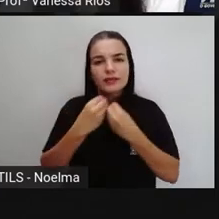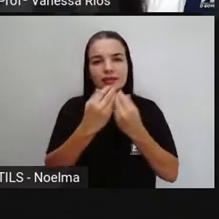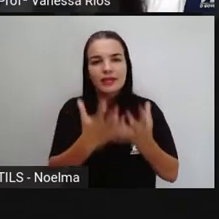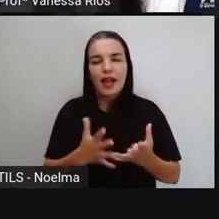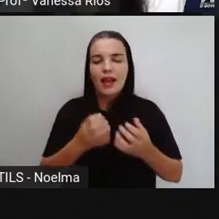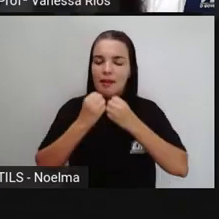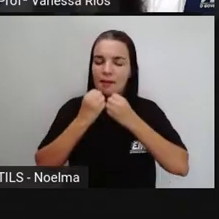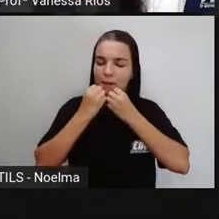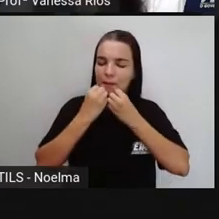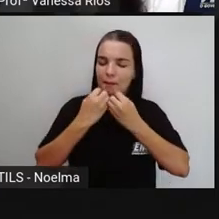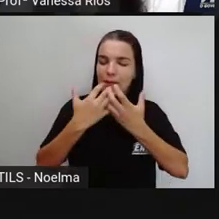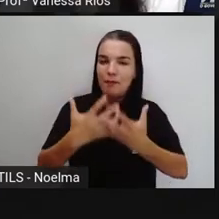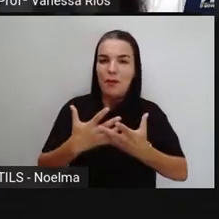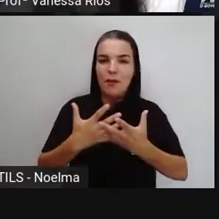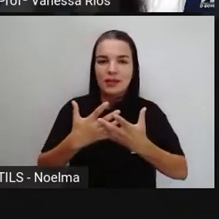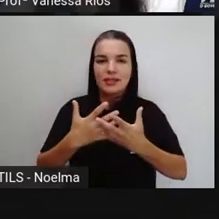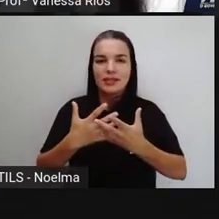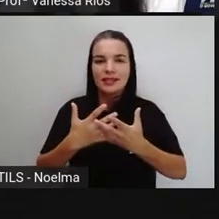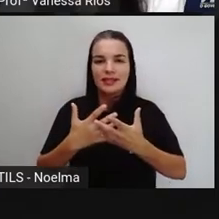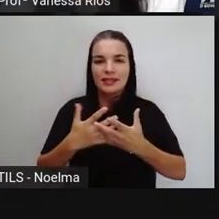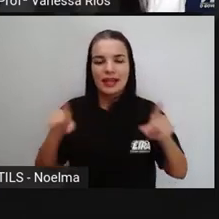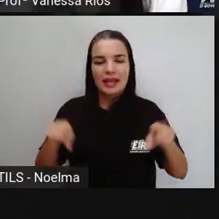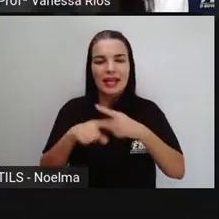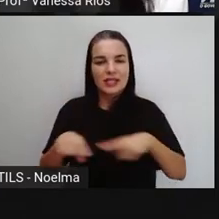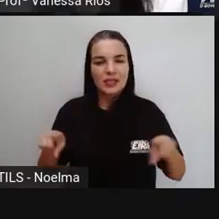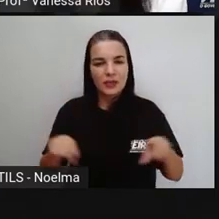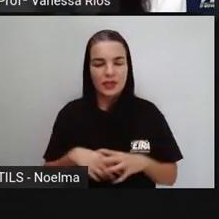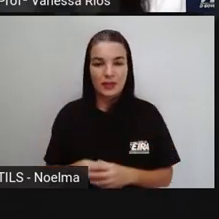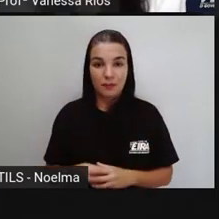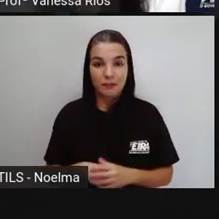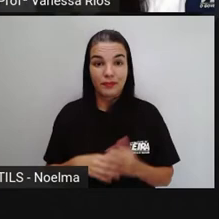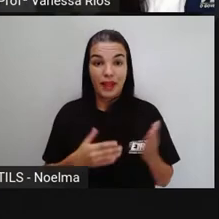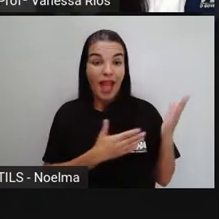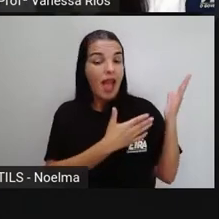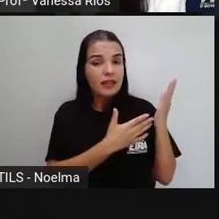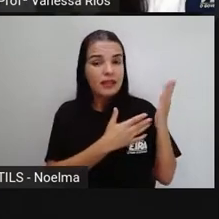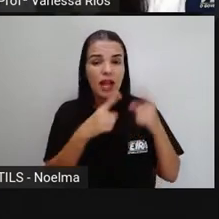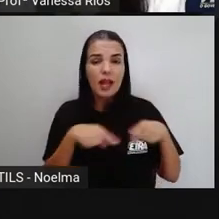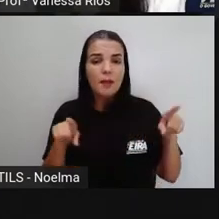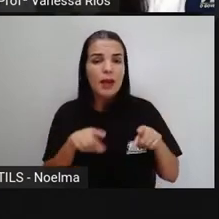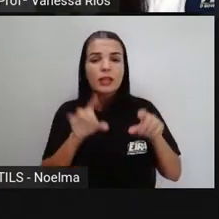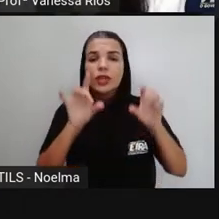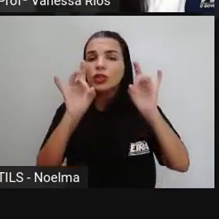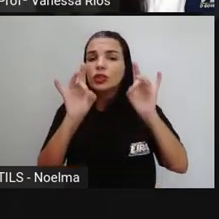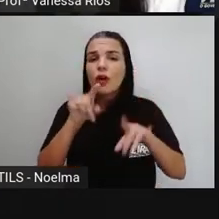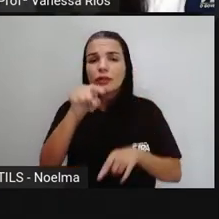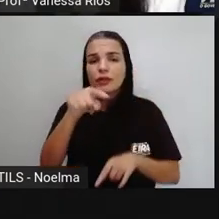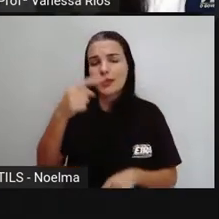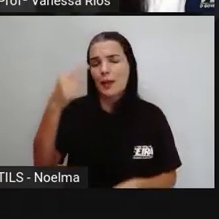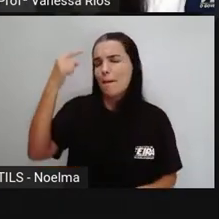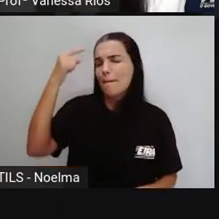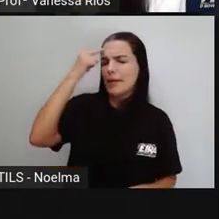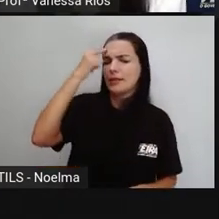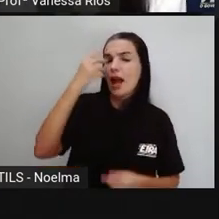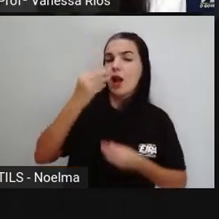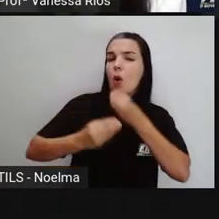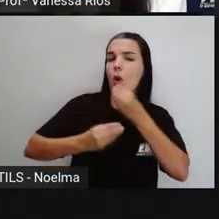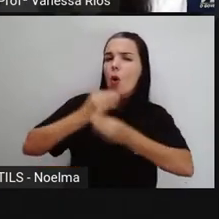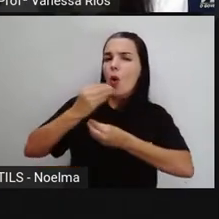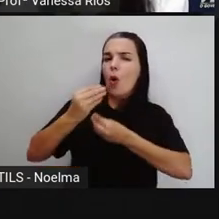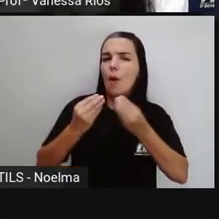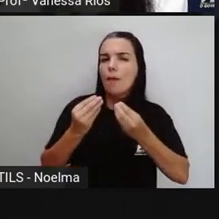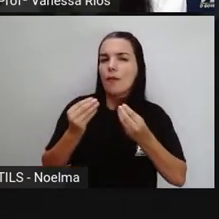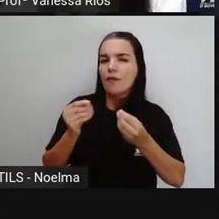Mas a aula não é sobre coral, tá certo? Há para trás essa imagem aí para pensarmos aí na formação de